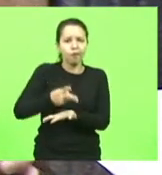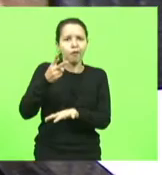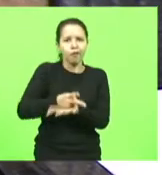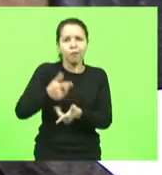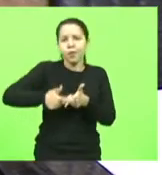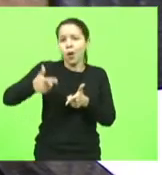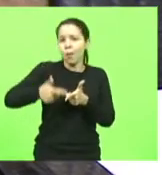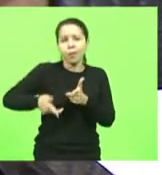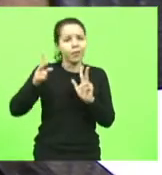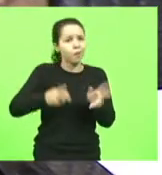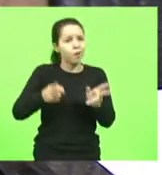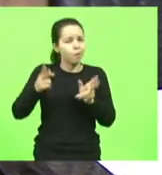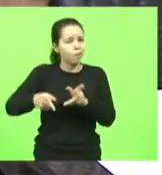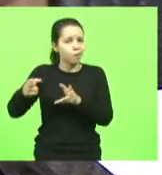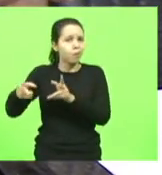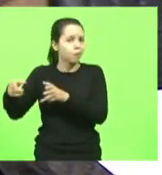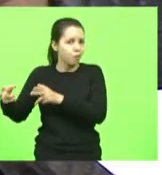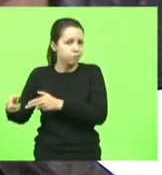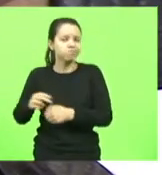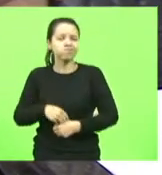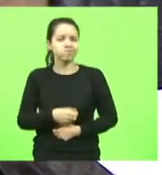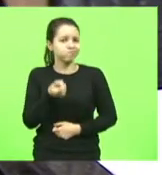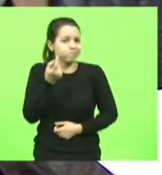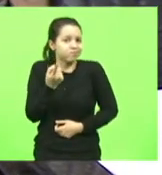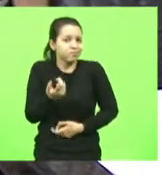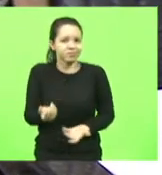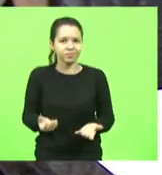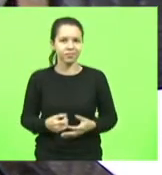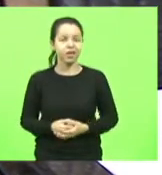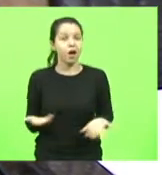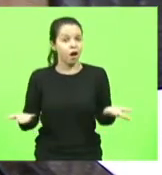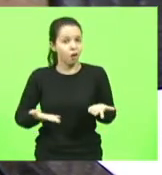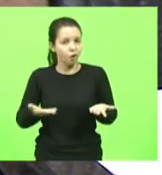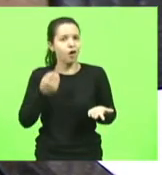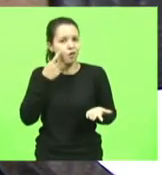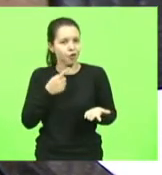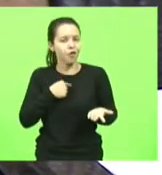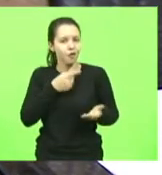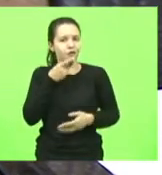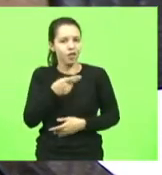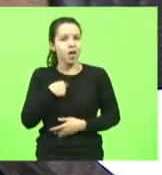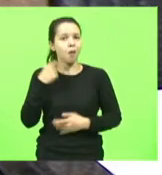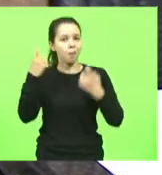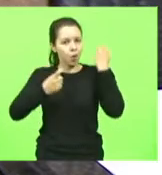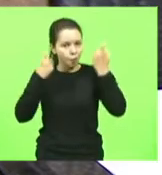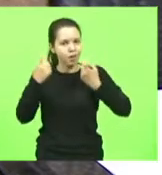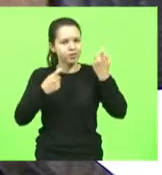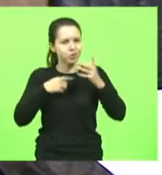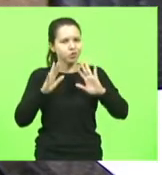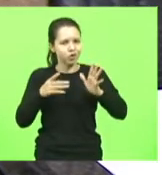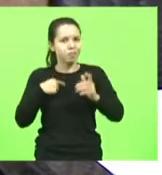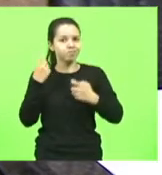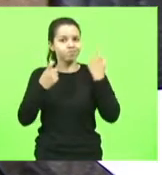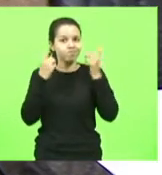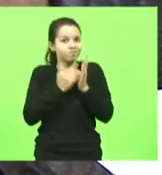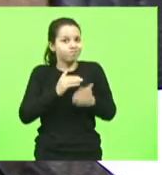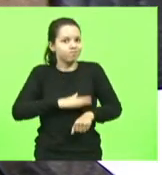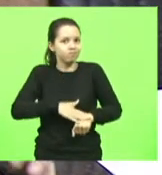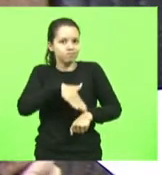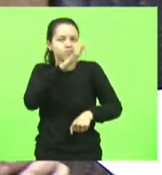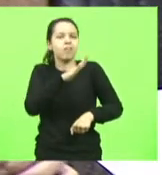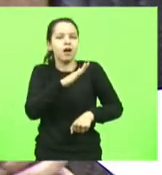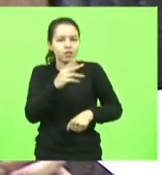problemas. É impressionante. E agora, como eu falei que eu tinha uma preocupação e fiquei extremamente mais preocupado,